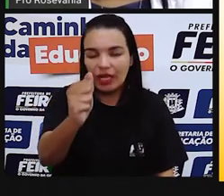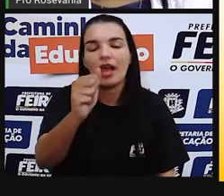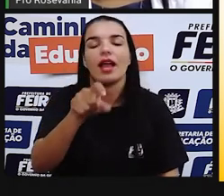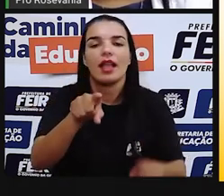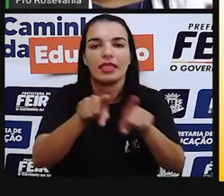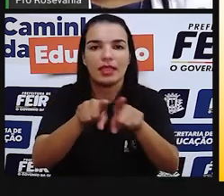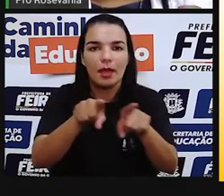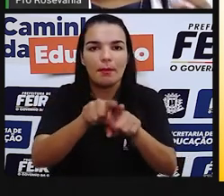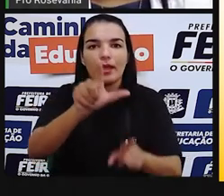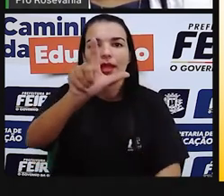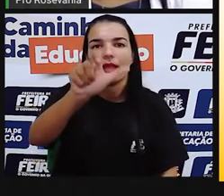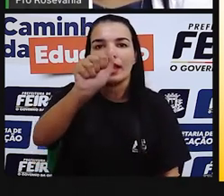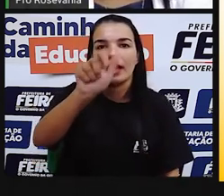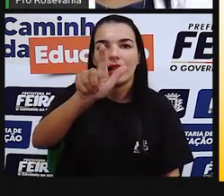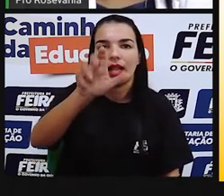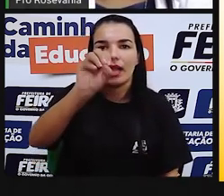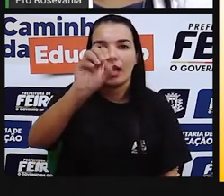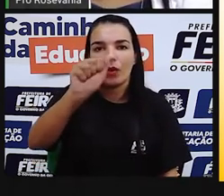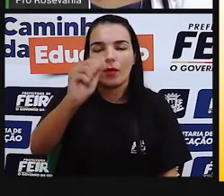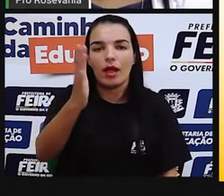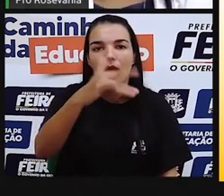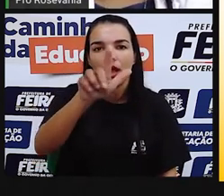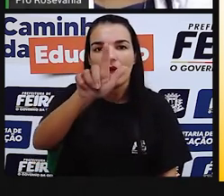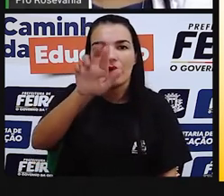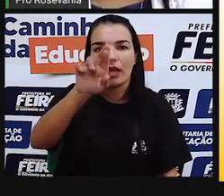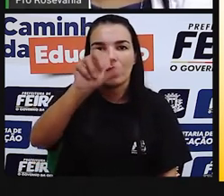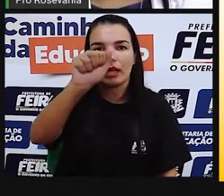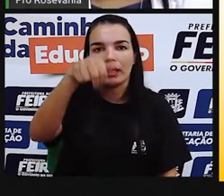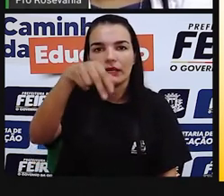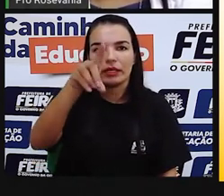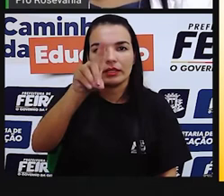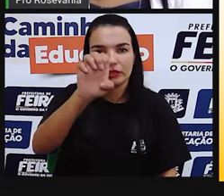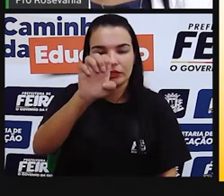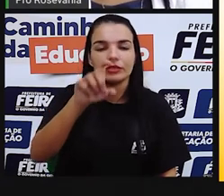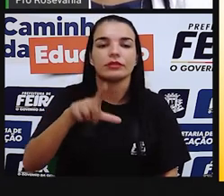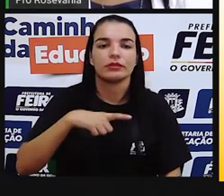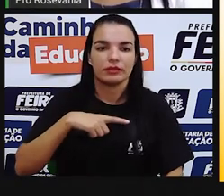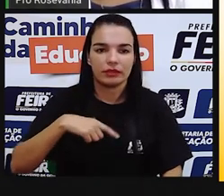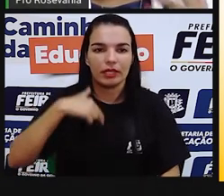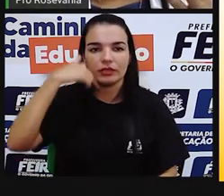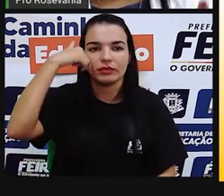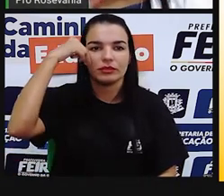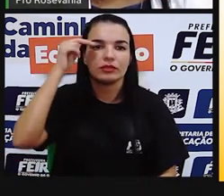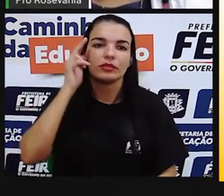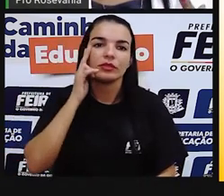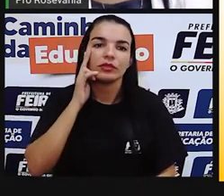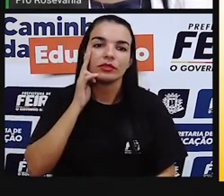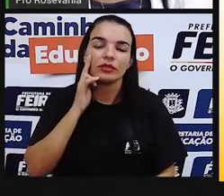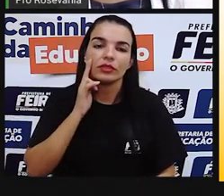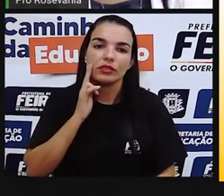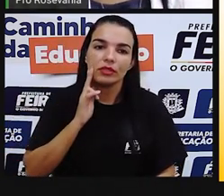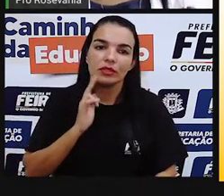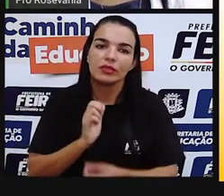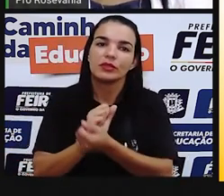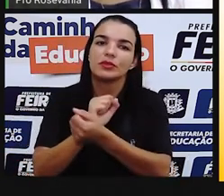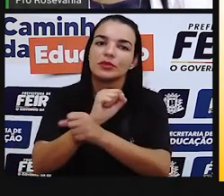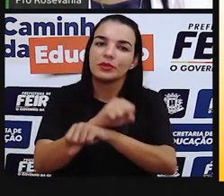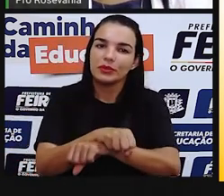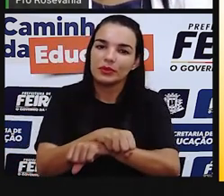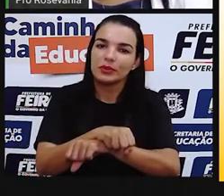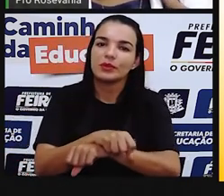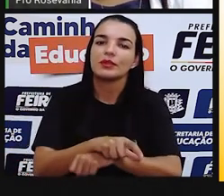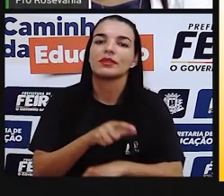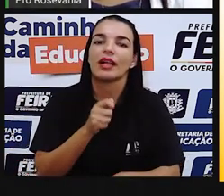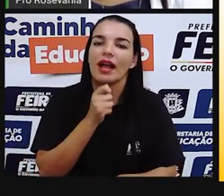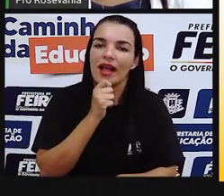assim, Mais, por mais, os três que eles trouxeram. O pessoal da Bixabeira da Matinha. Então, eles ainda vivem